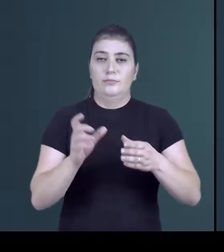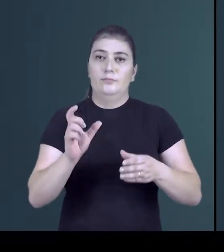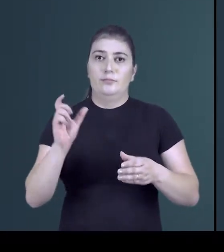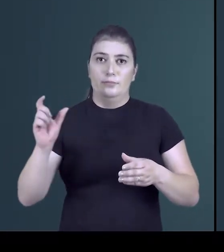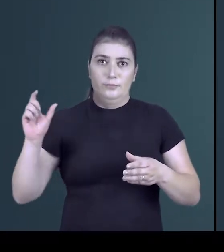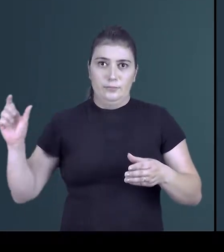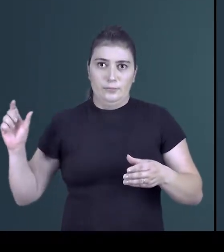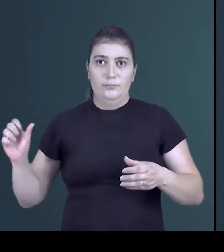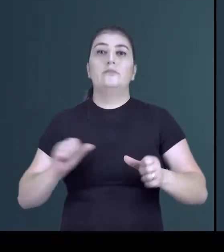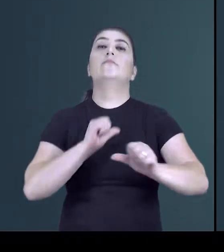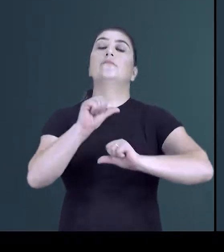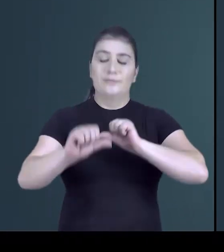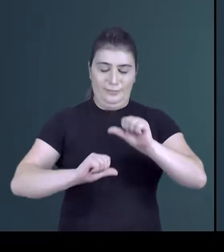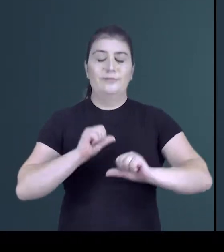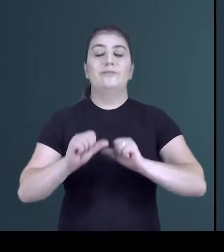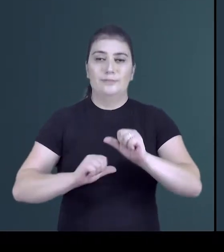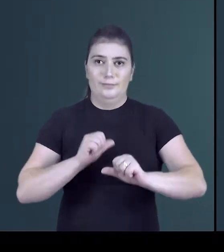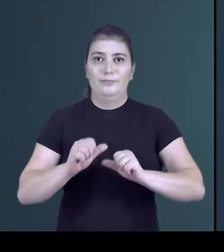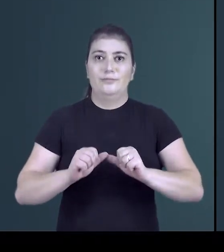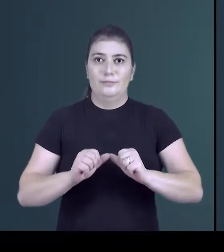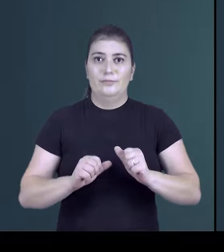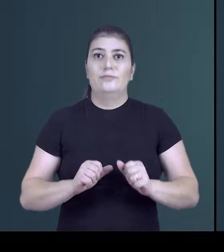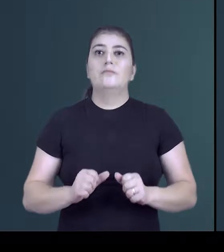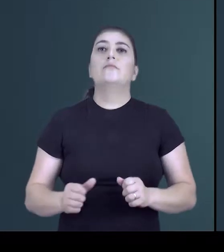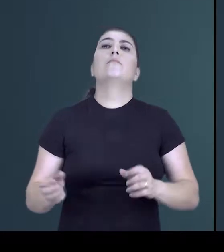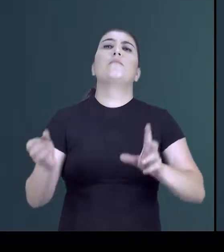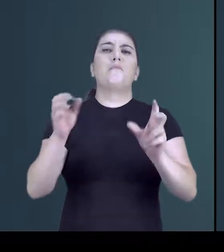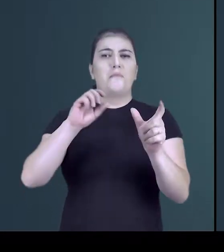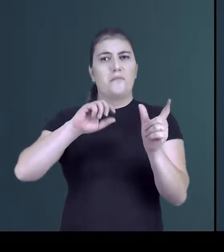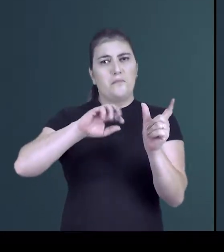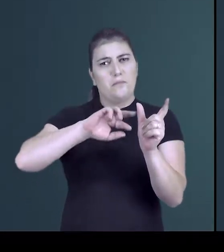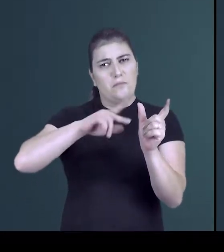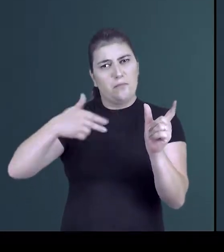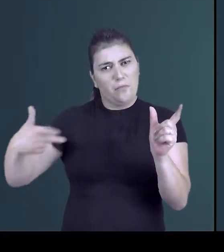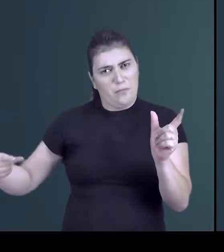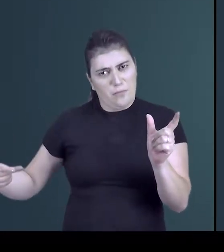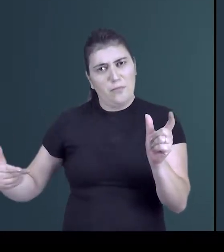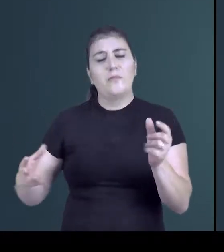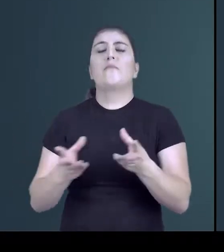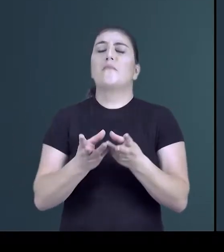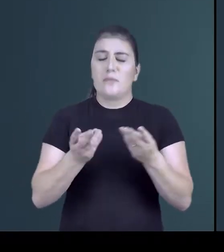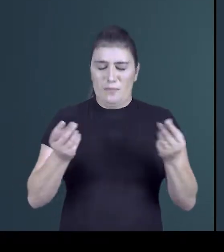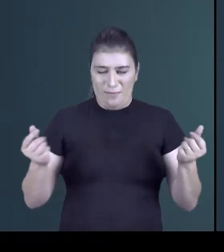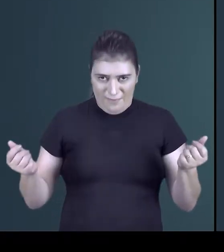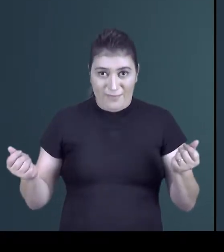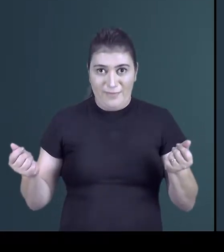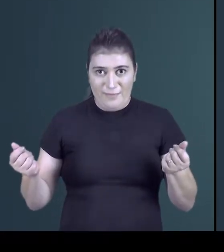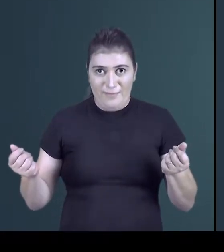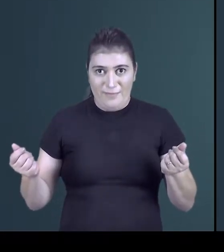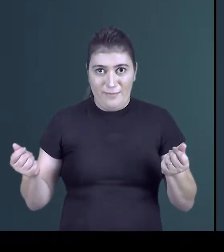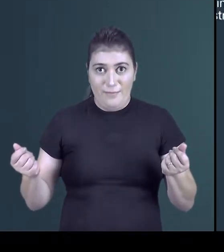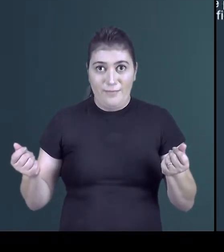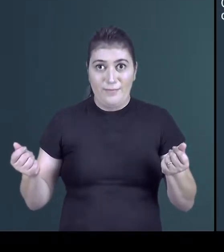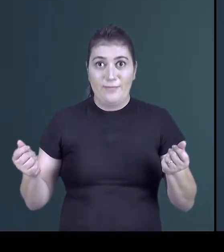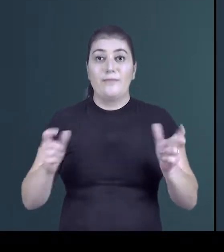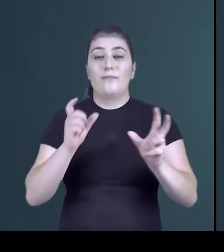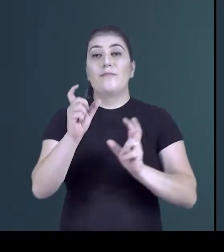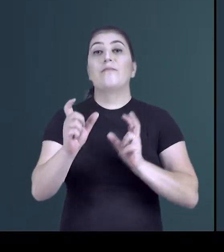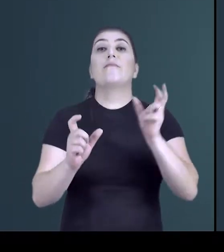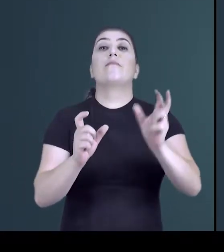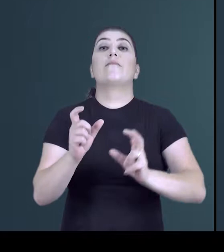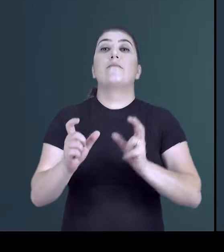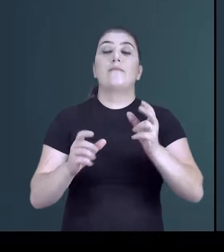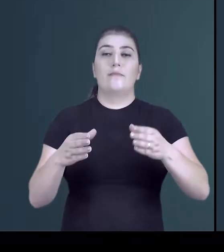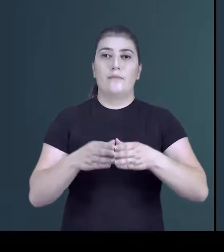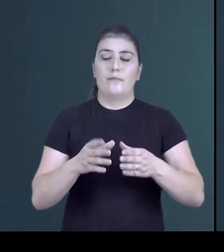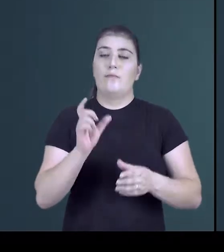classes de palavras variáveis que atribuem características que atribuem qualidade. Adverbio,